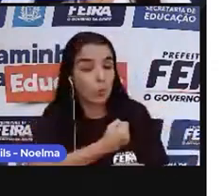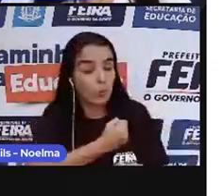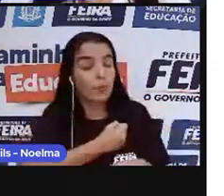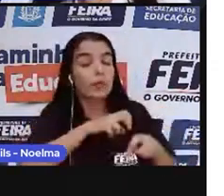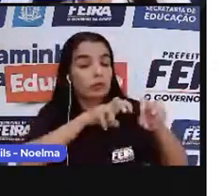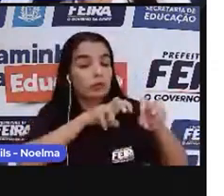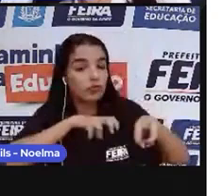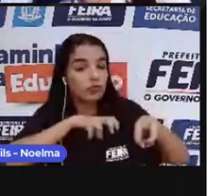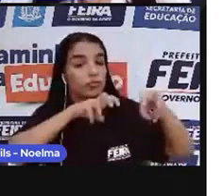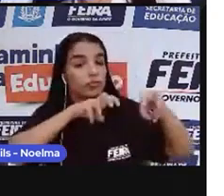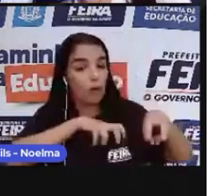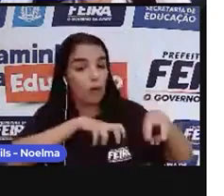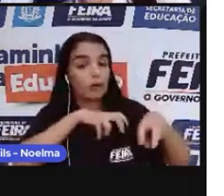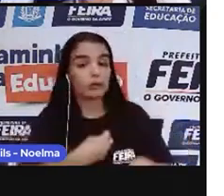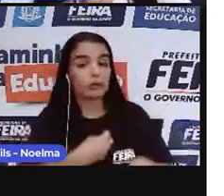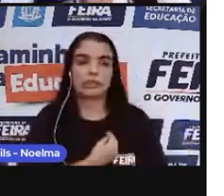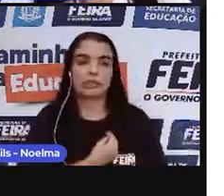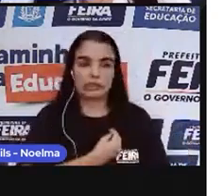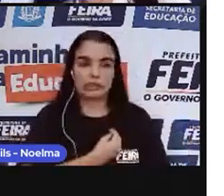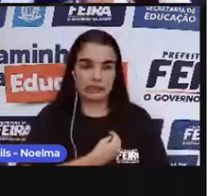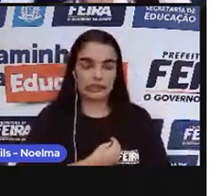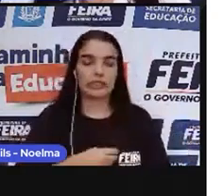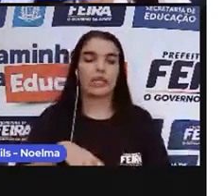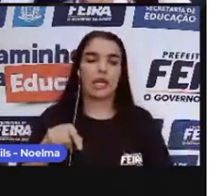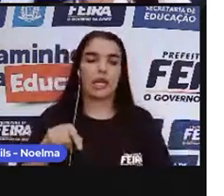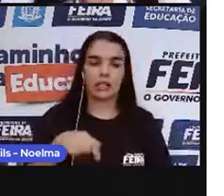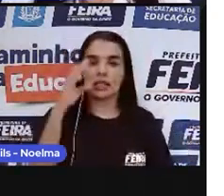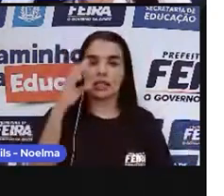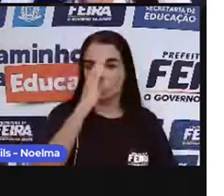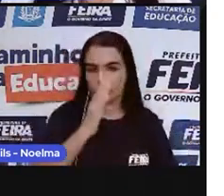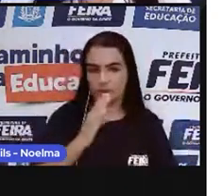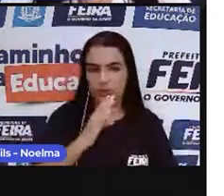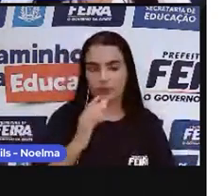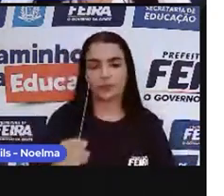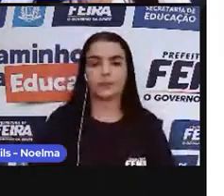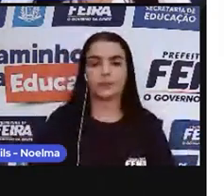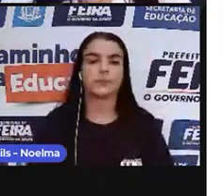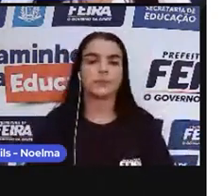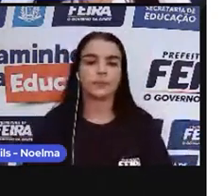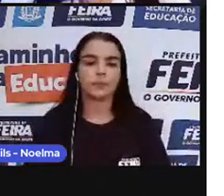lavouras extensivas da cana de açúcar.